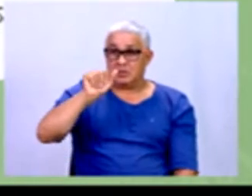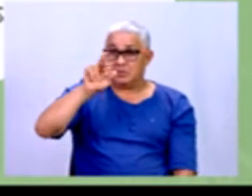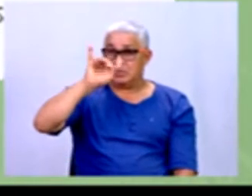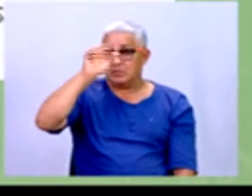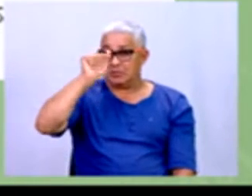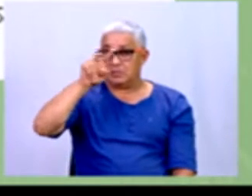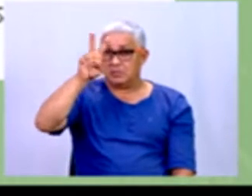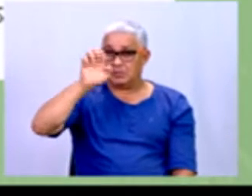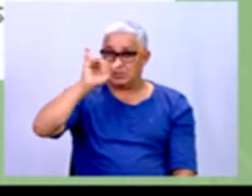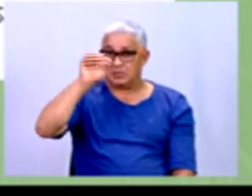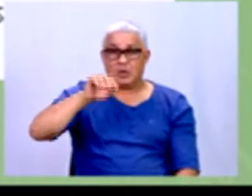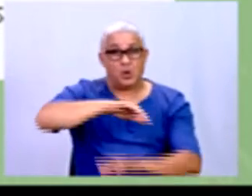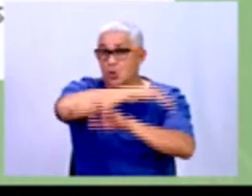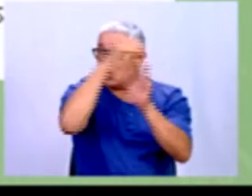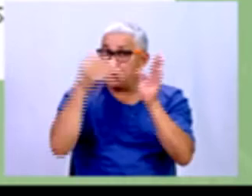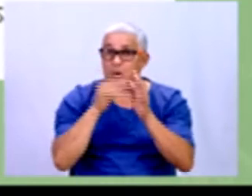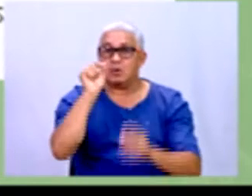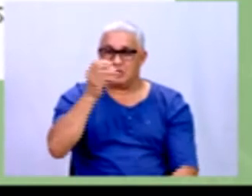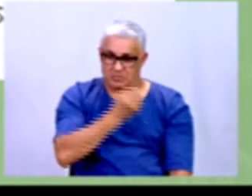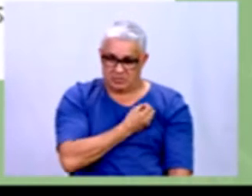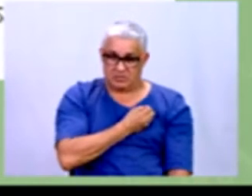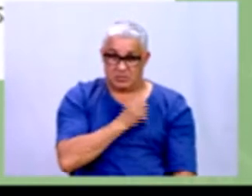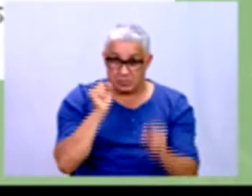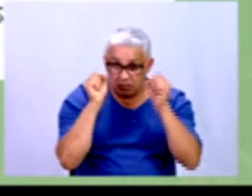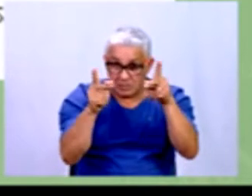A gente está vendo aqui, ok?